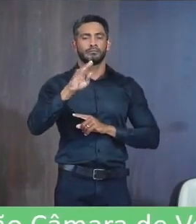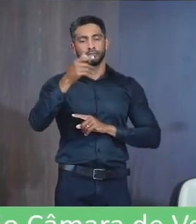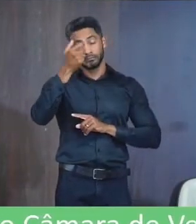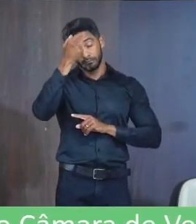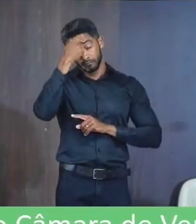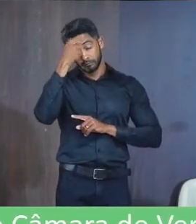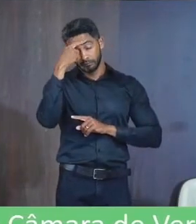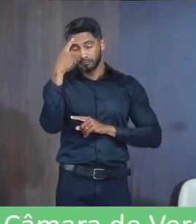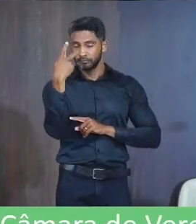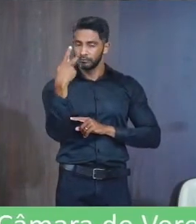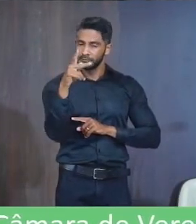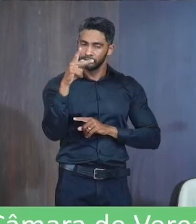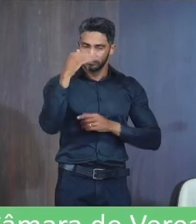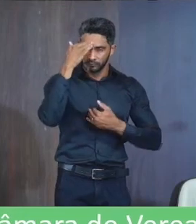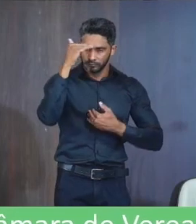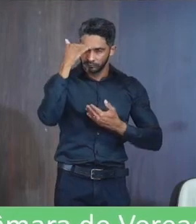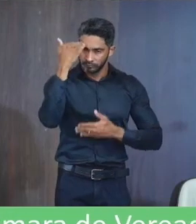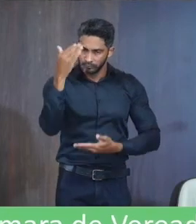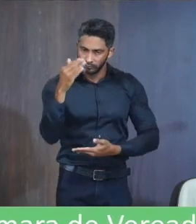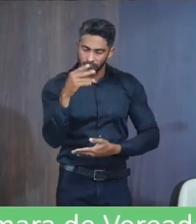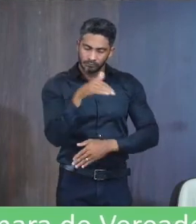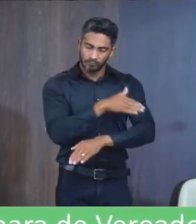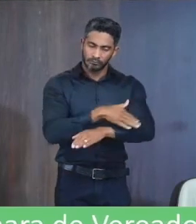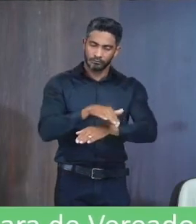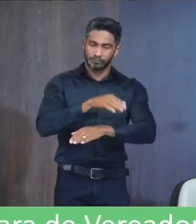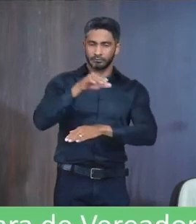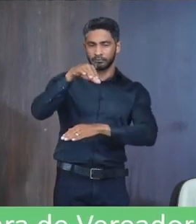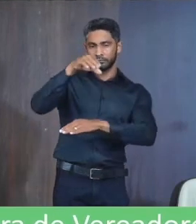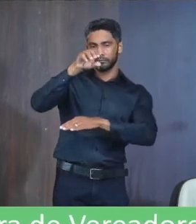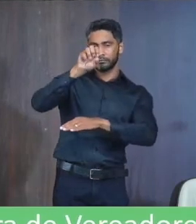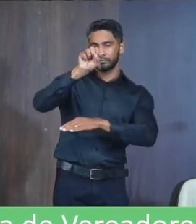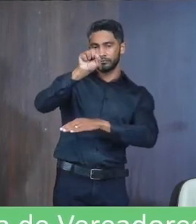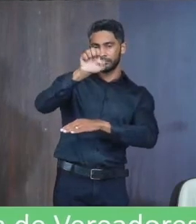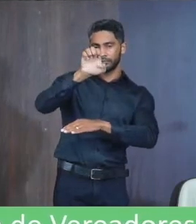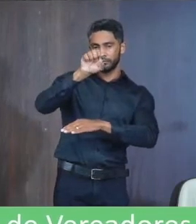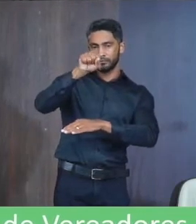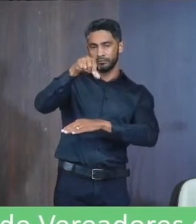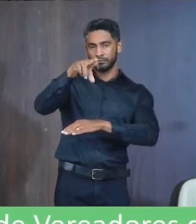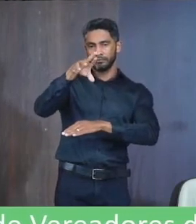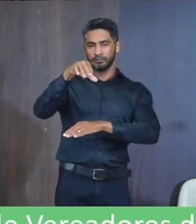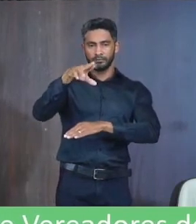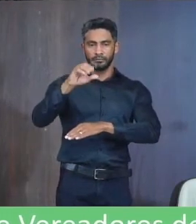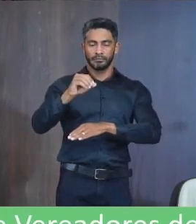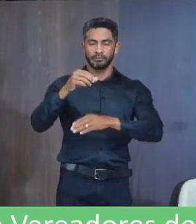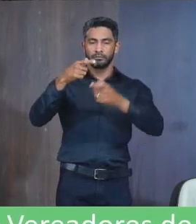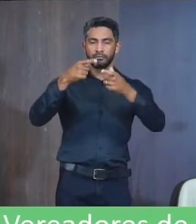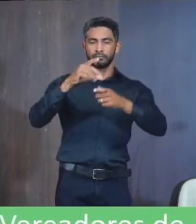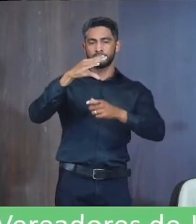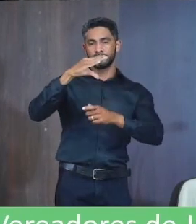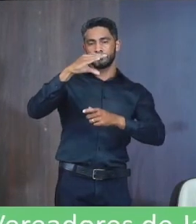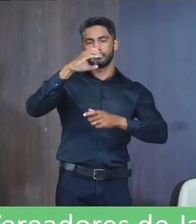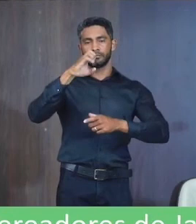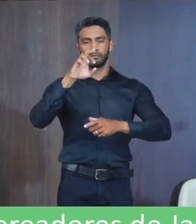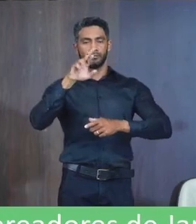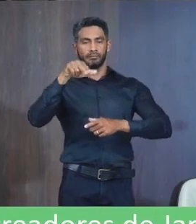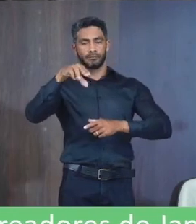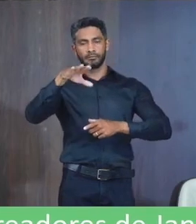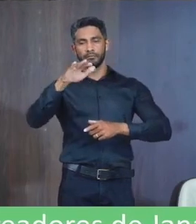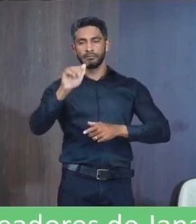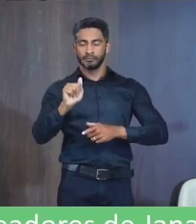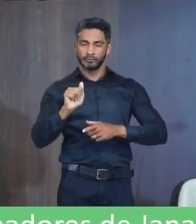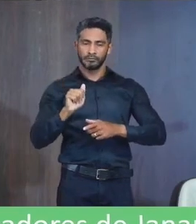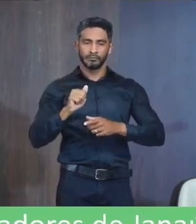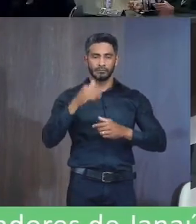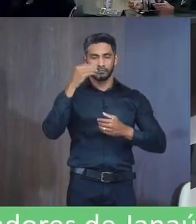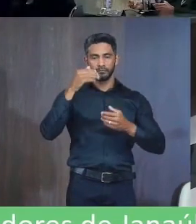Ciência dessa moção Homenageado Na rua Ezequiel Veríssimo Da Silva Número 31 Bairro Cerâmica Moção